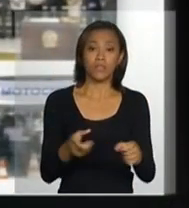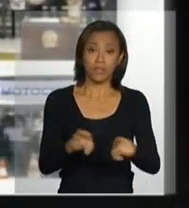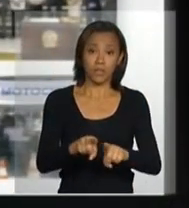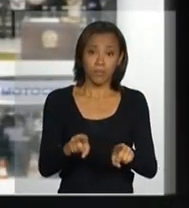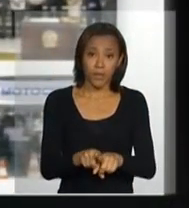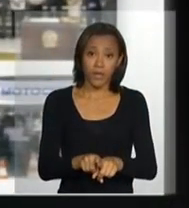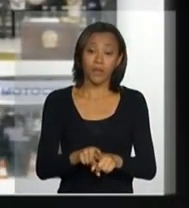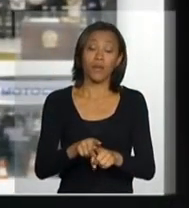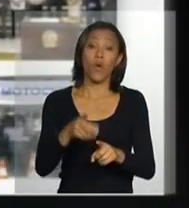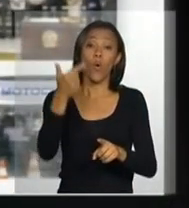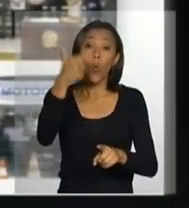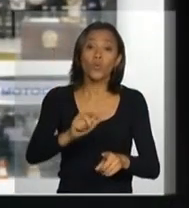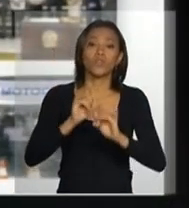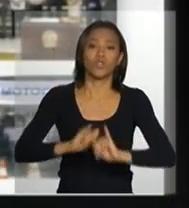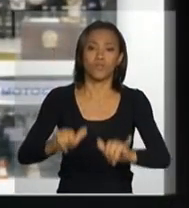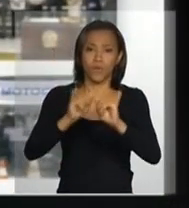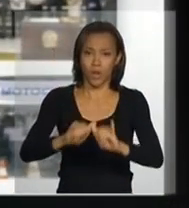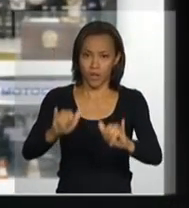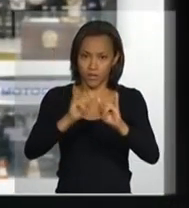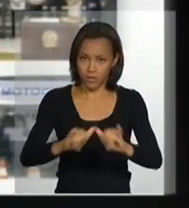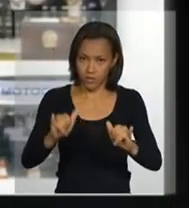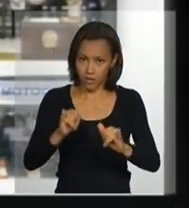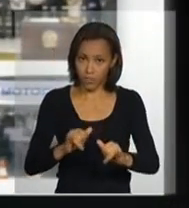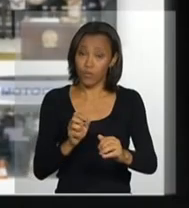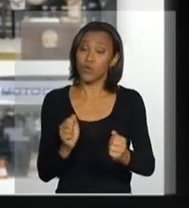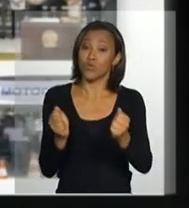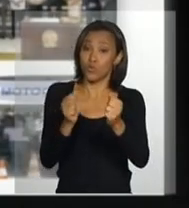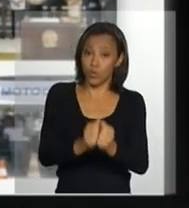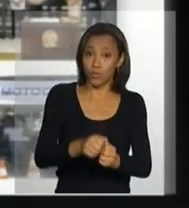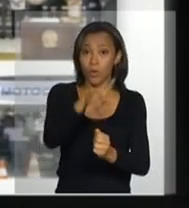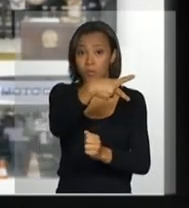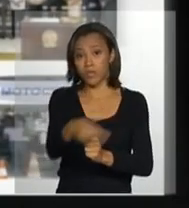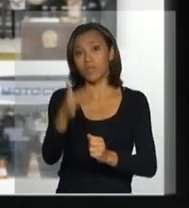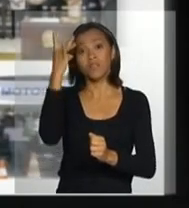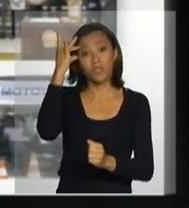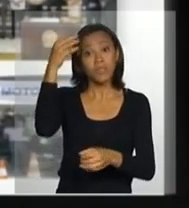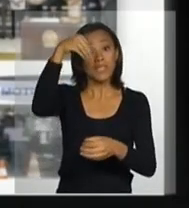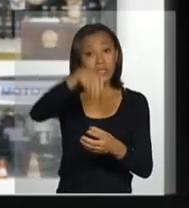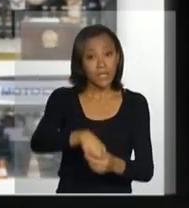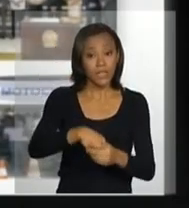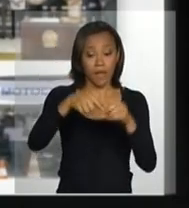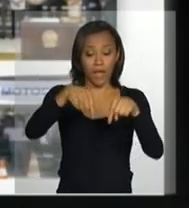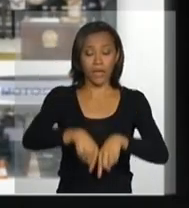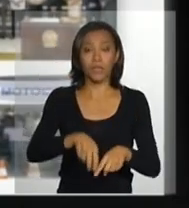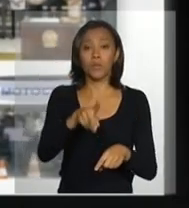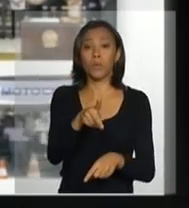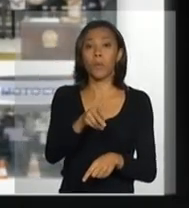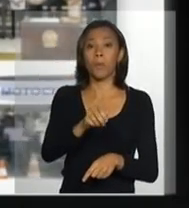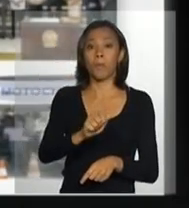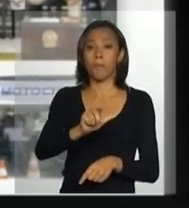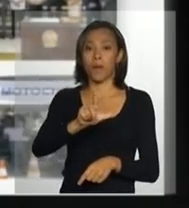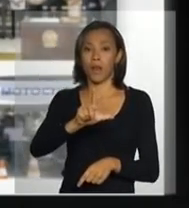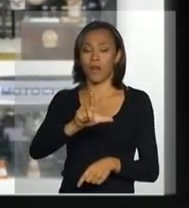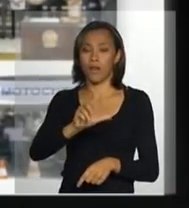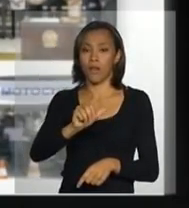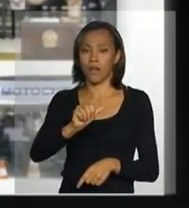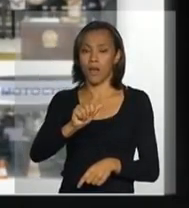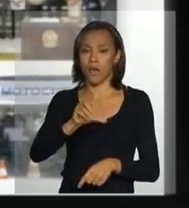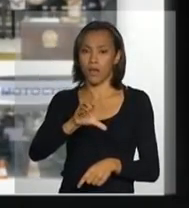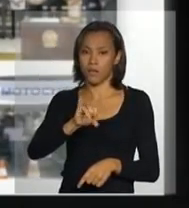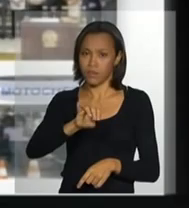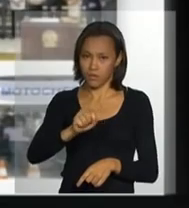o lançamento da campanha pela presidenta Dilma no Palácio do Planalto, e com todos os, enfim,